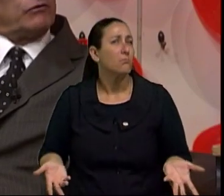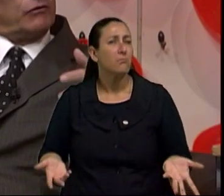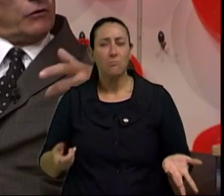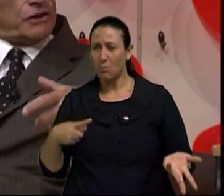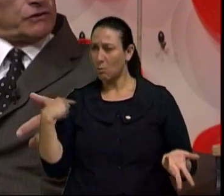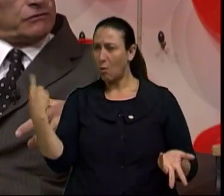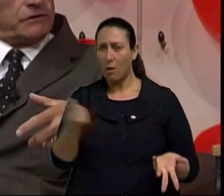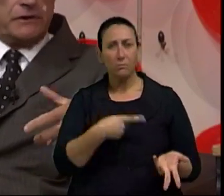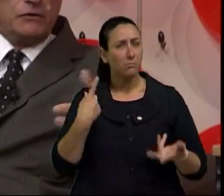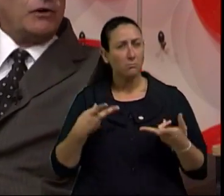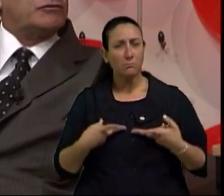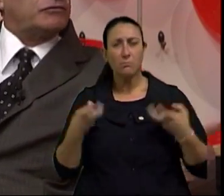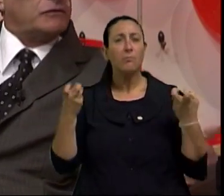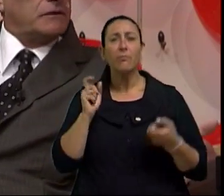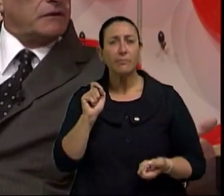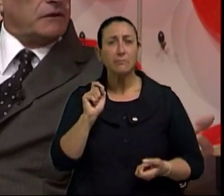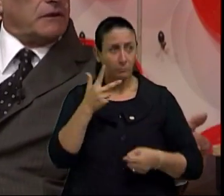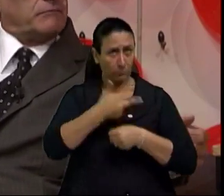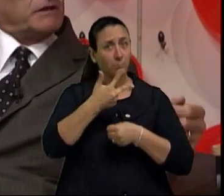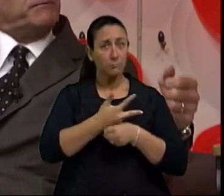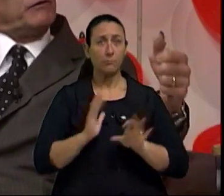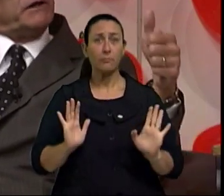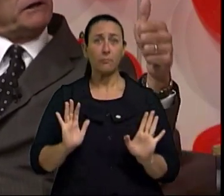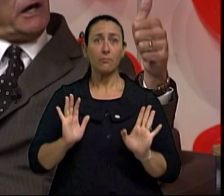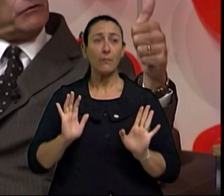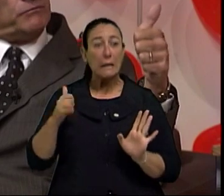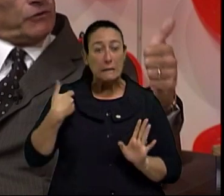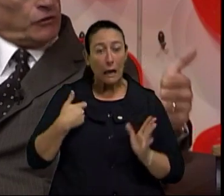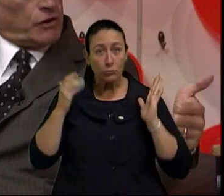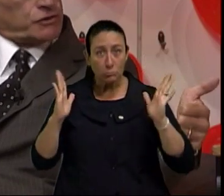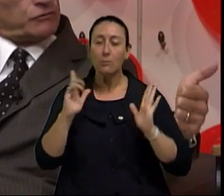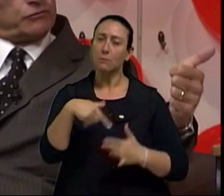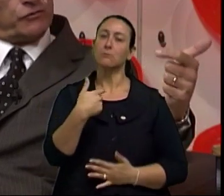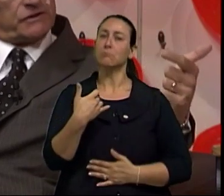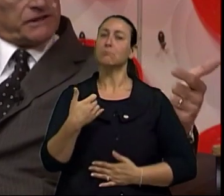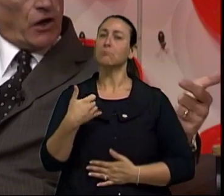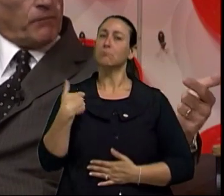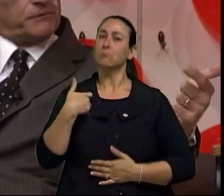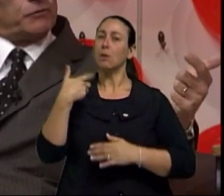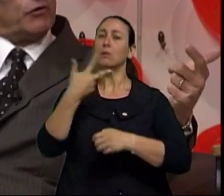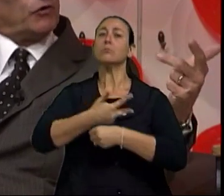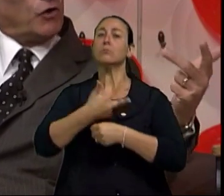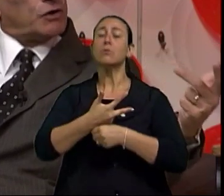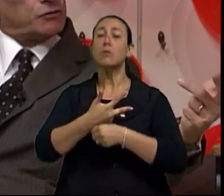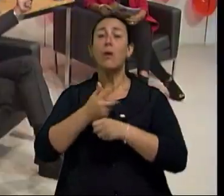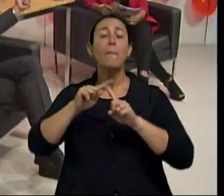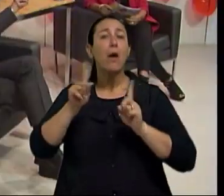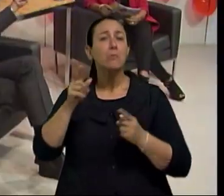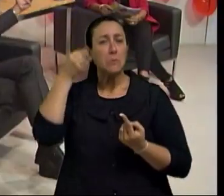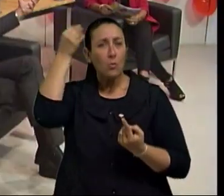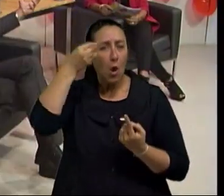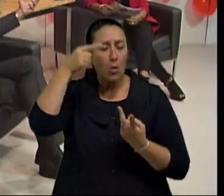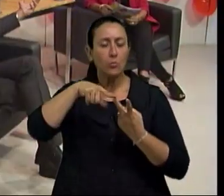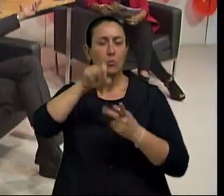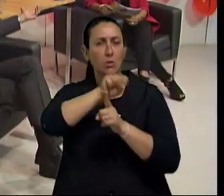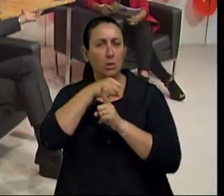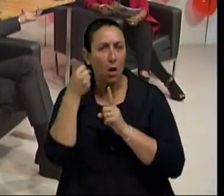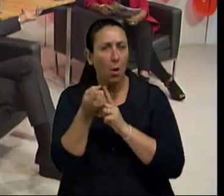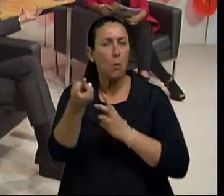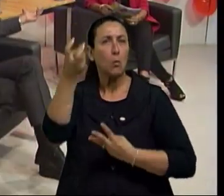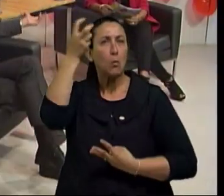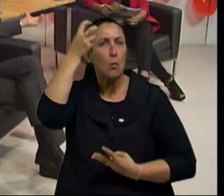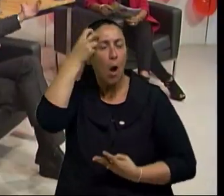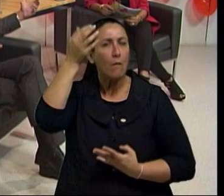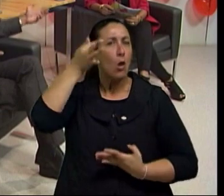critério cronológico, idosos. Mas pelo critério biológico, social, psicológico, cultural ou filosófico,